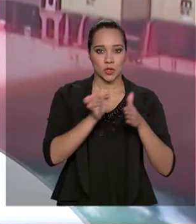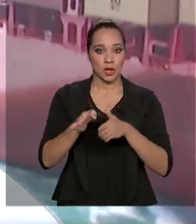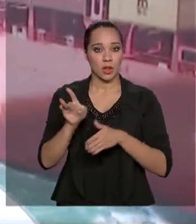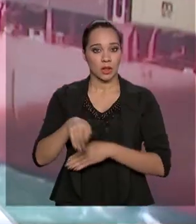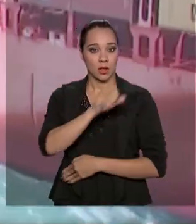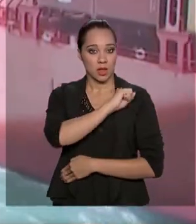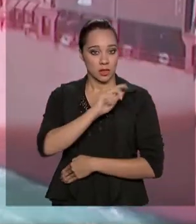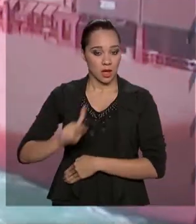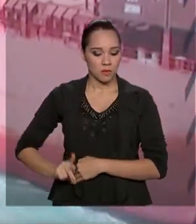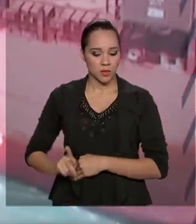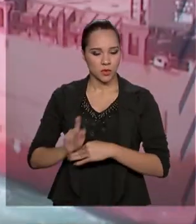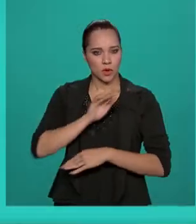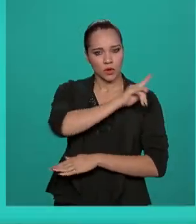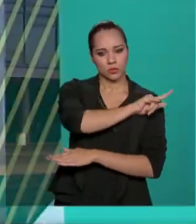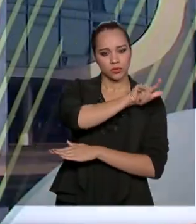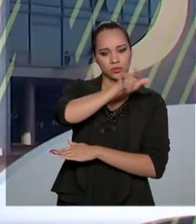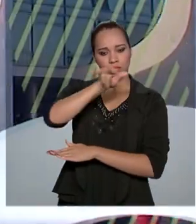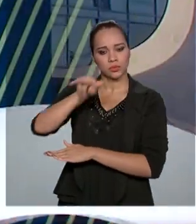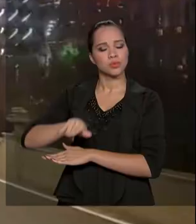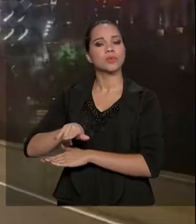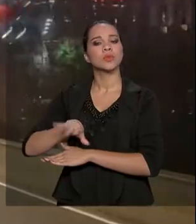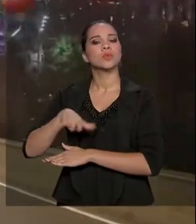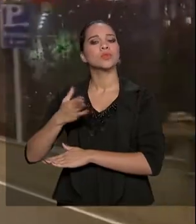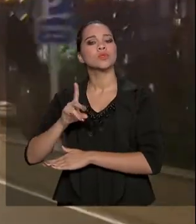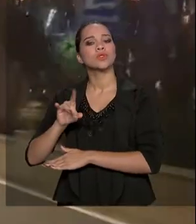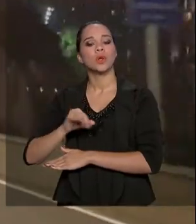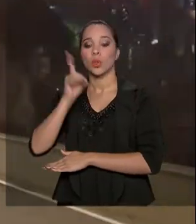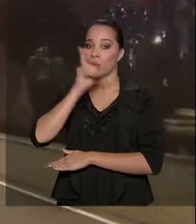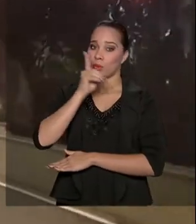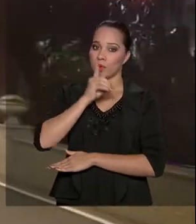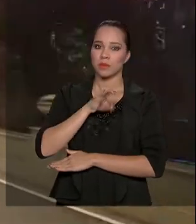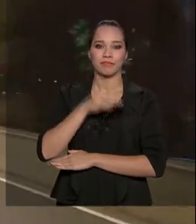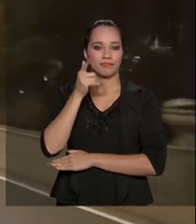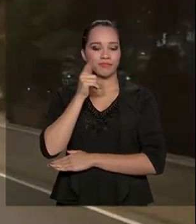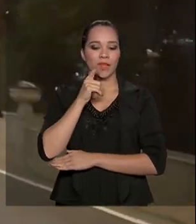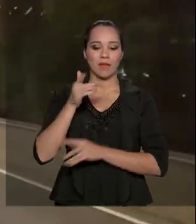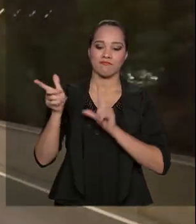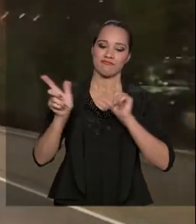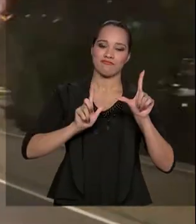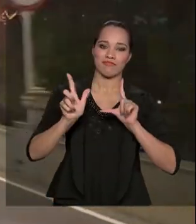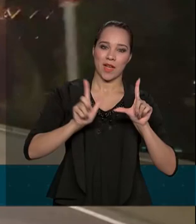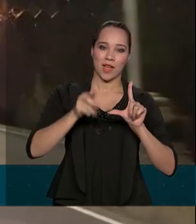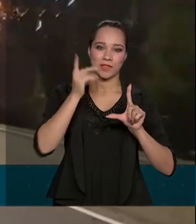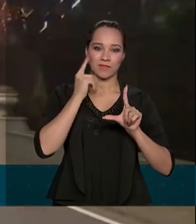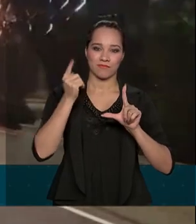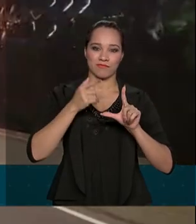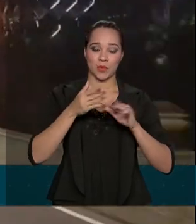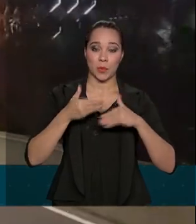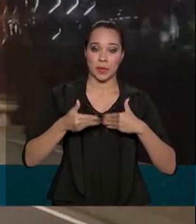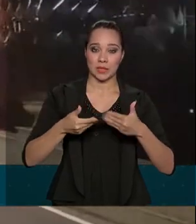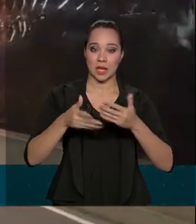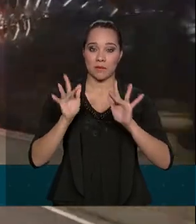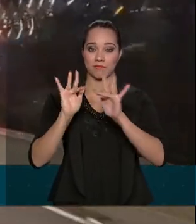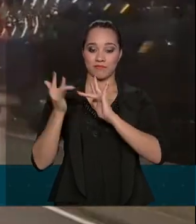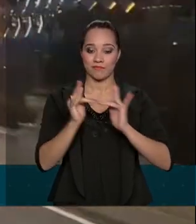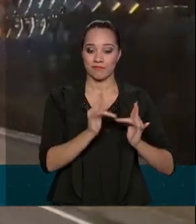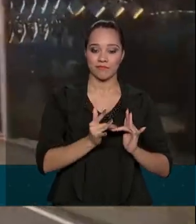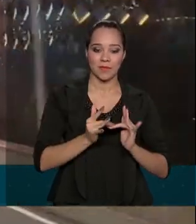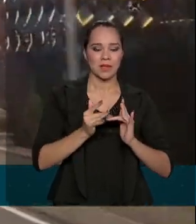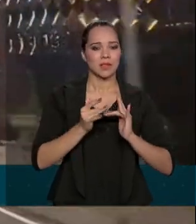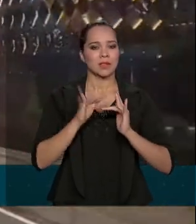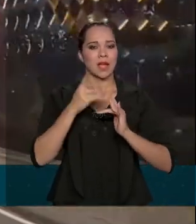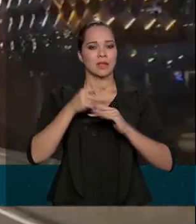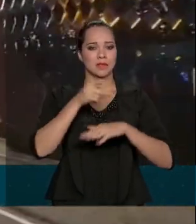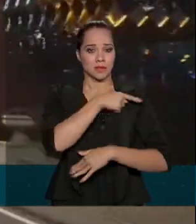Goiás, está prevista para domingo. Nós temos imagens do Ministério das Relações Exteriores que mostram a cidade chineira mais